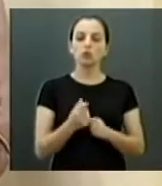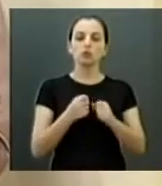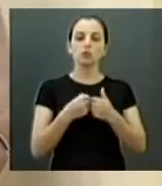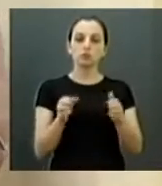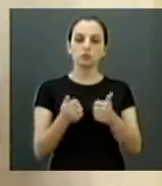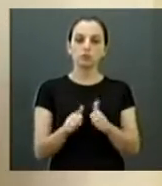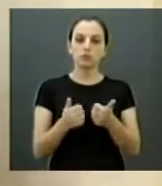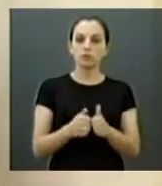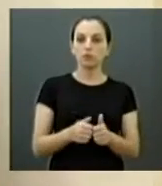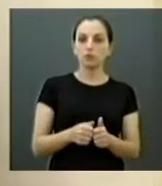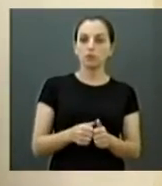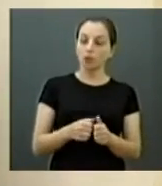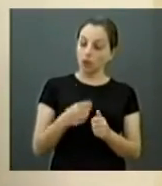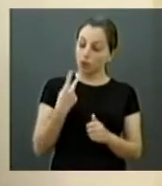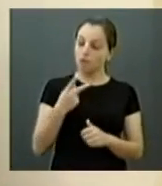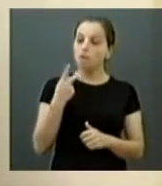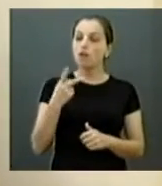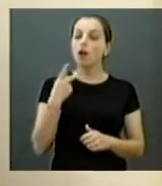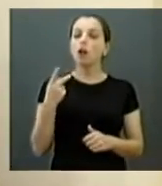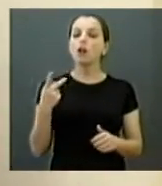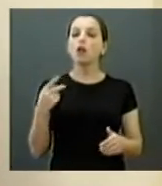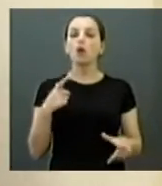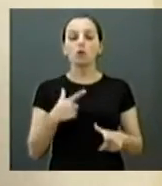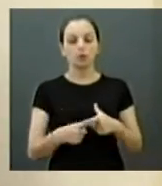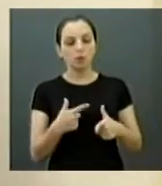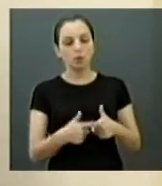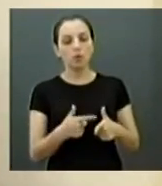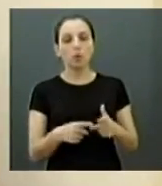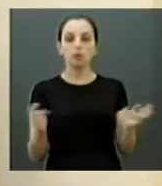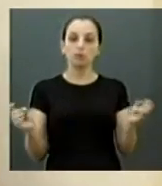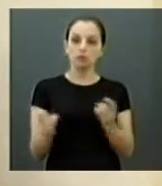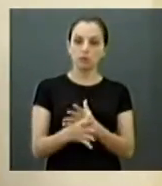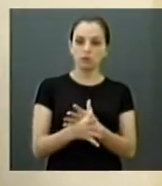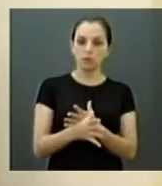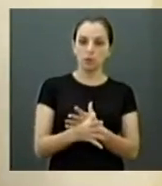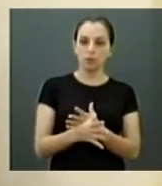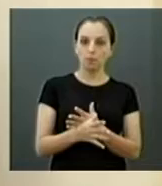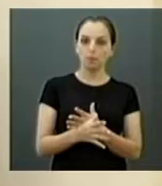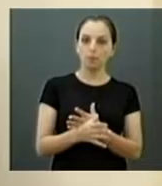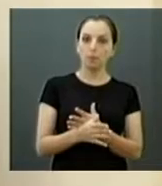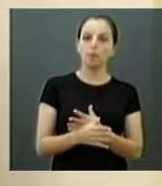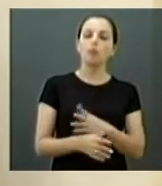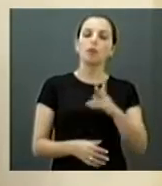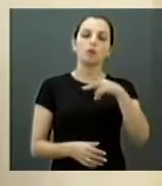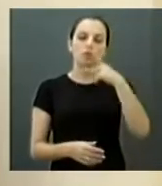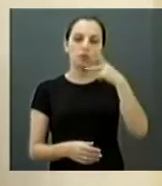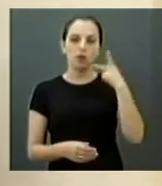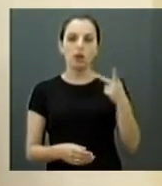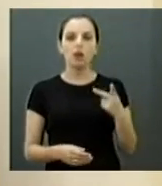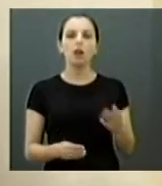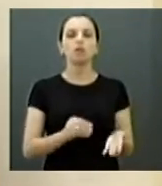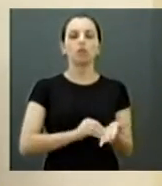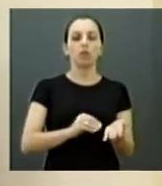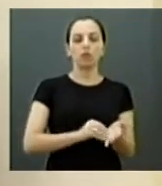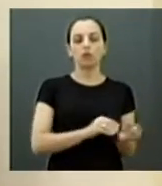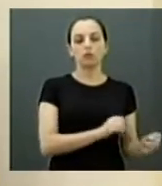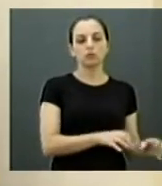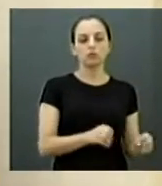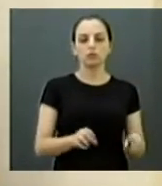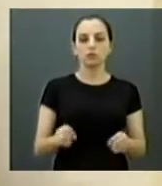o problema tinha sido resolvido. Entramos em contato com a Secretaria de Educação, falei com o funcionário que é gerente de